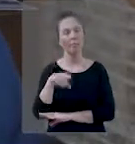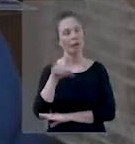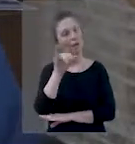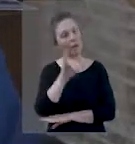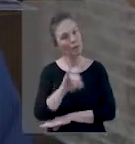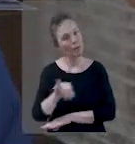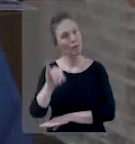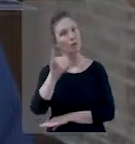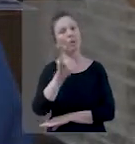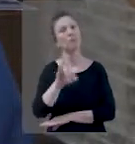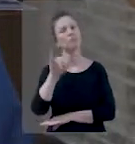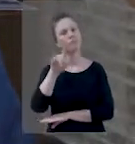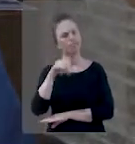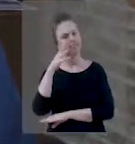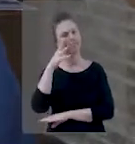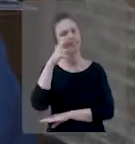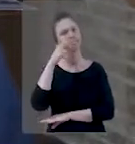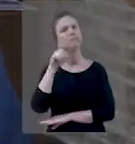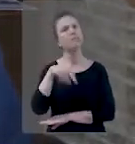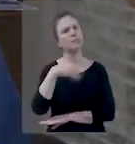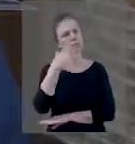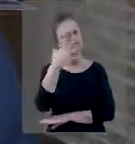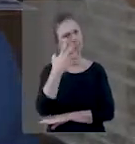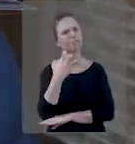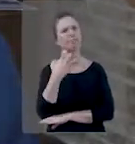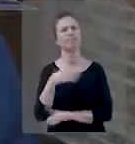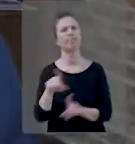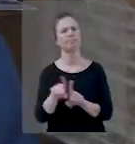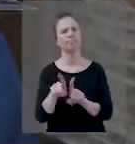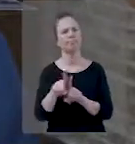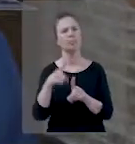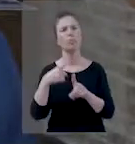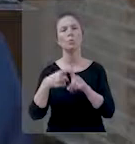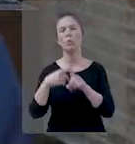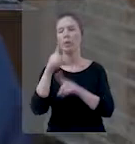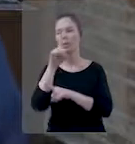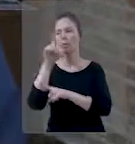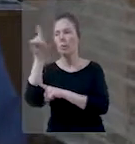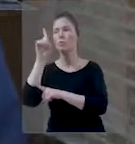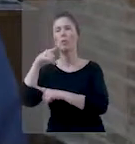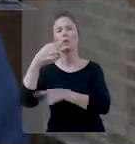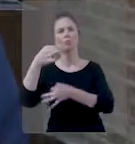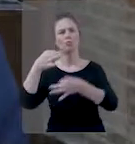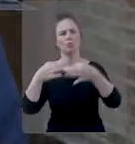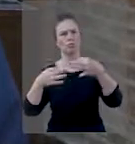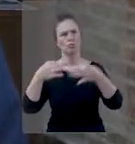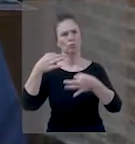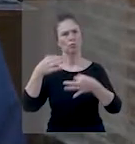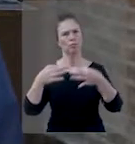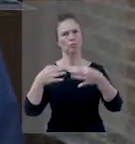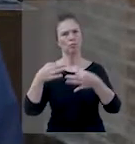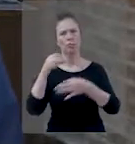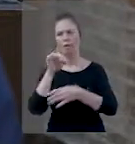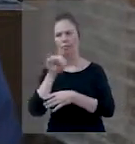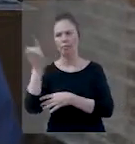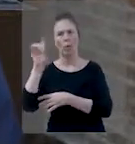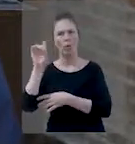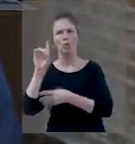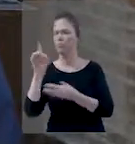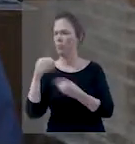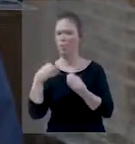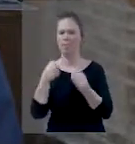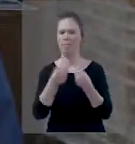essa questão é muito importante, muito bonita, muito séria, porque Deus é justo. Deus não vai